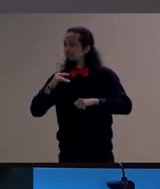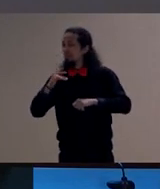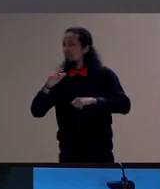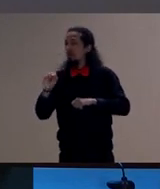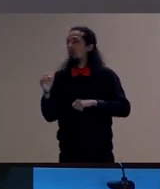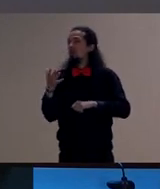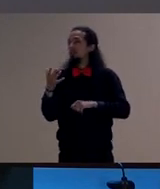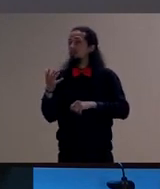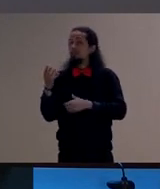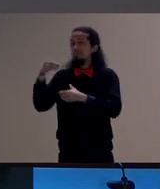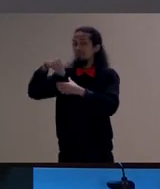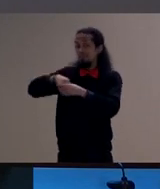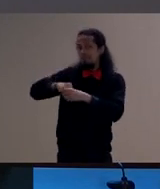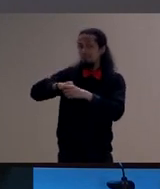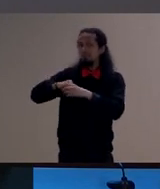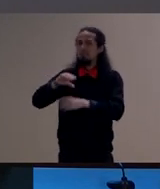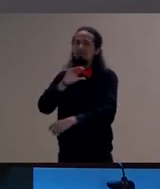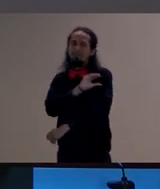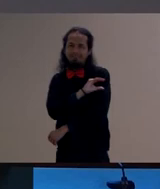educação infantil